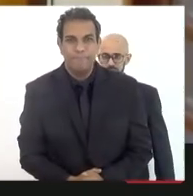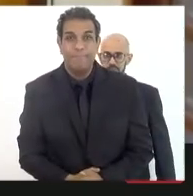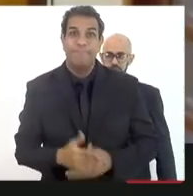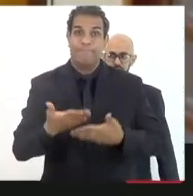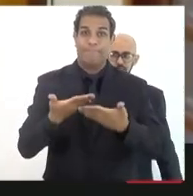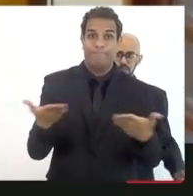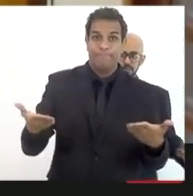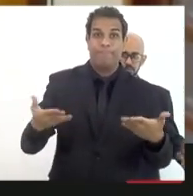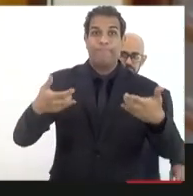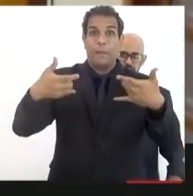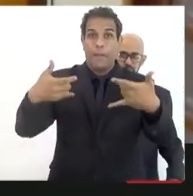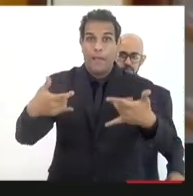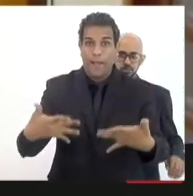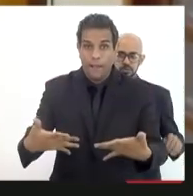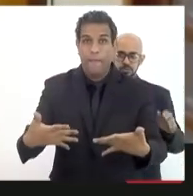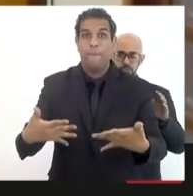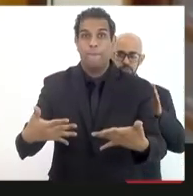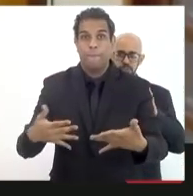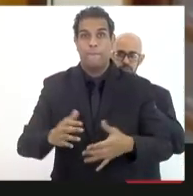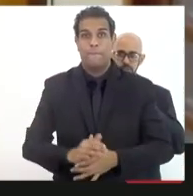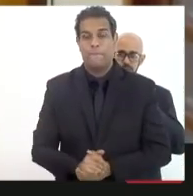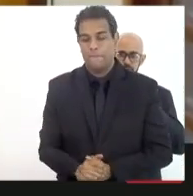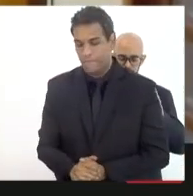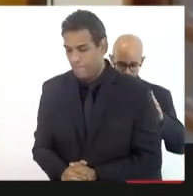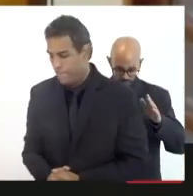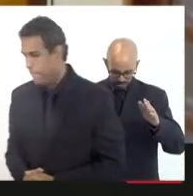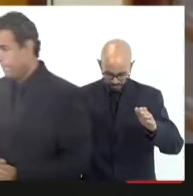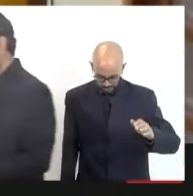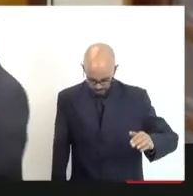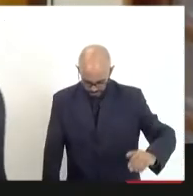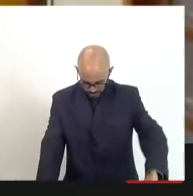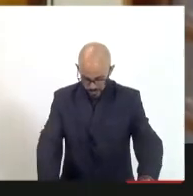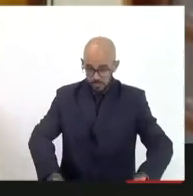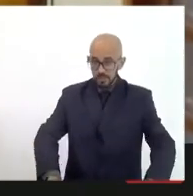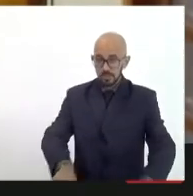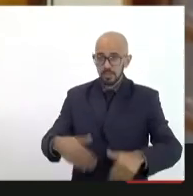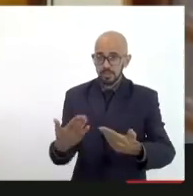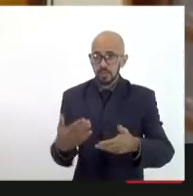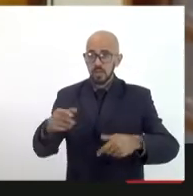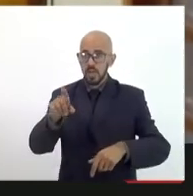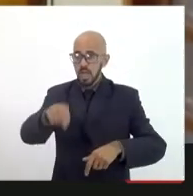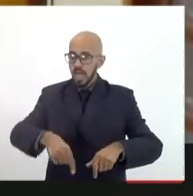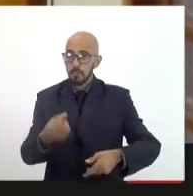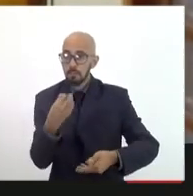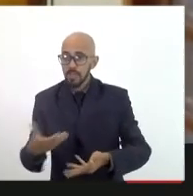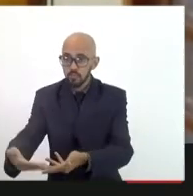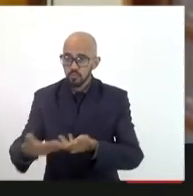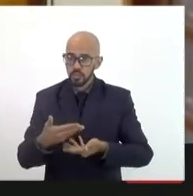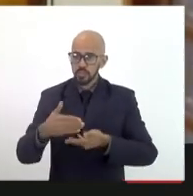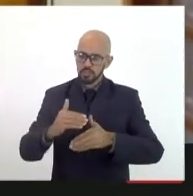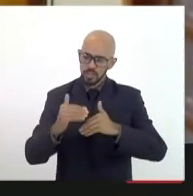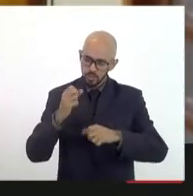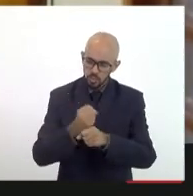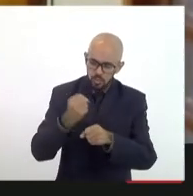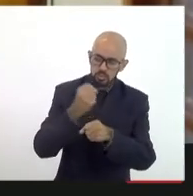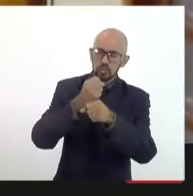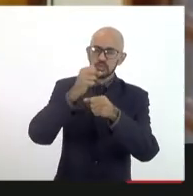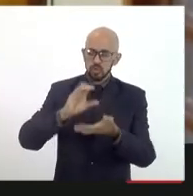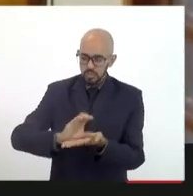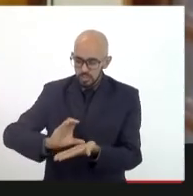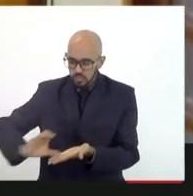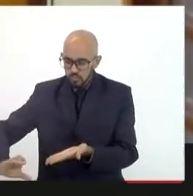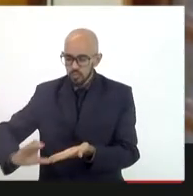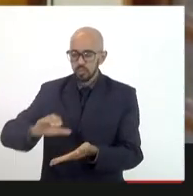dizer que é muito bem-vinda a construção desse fundo e que a FAPERJ pode se somar no